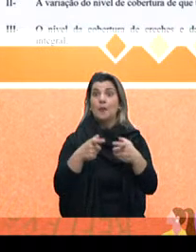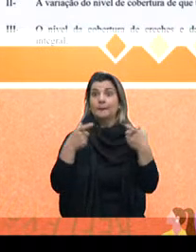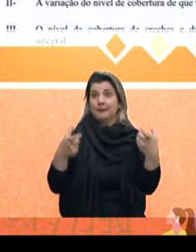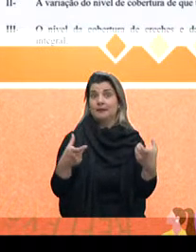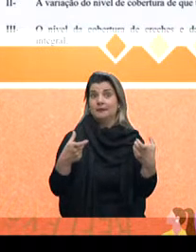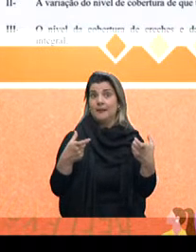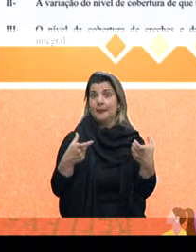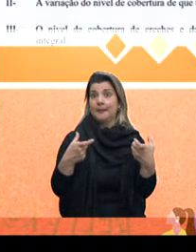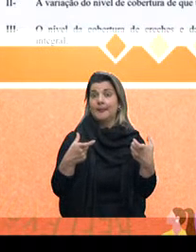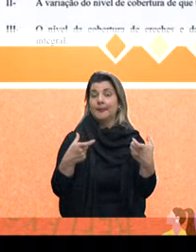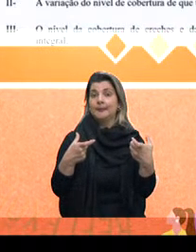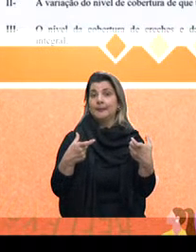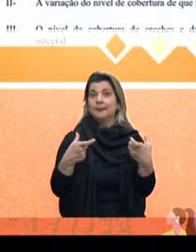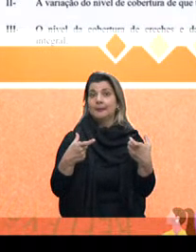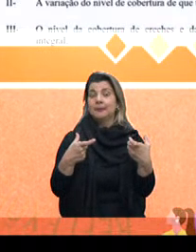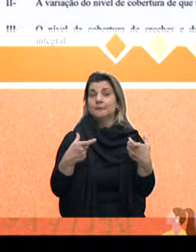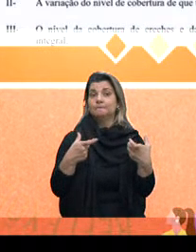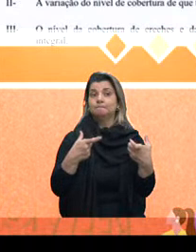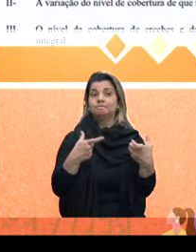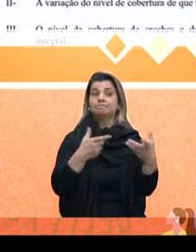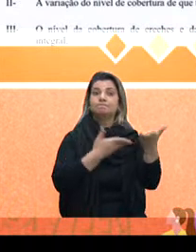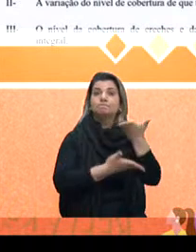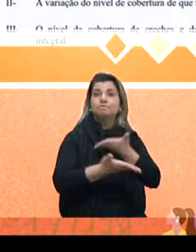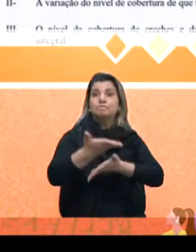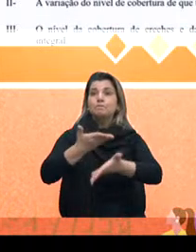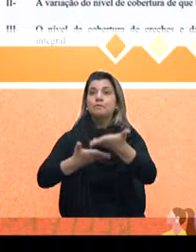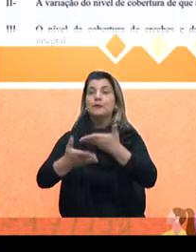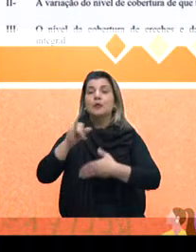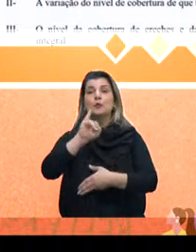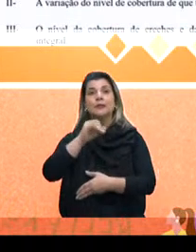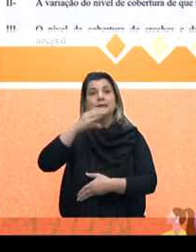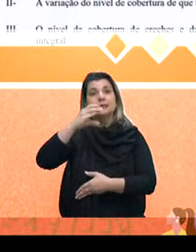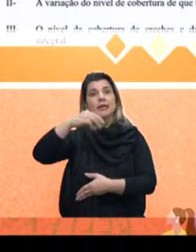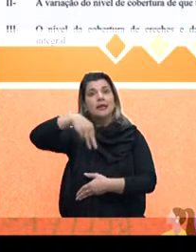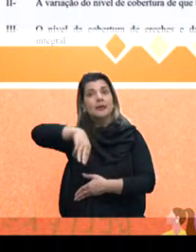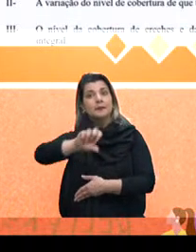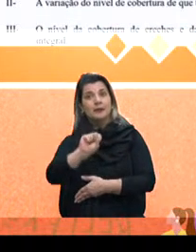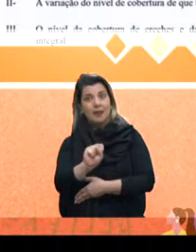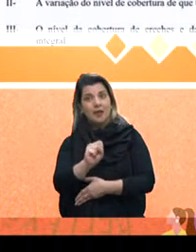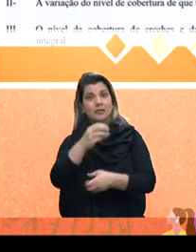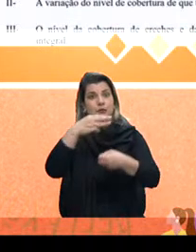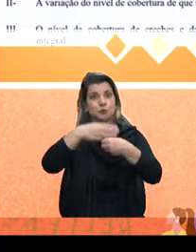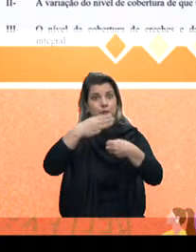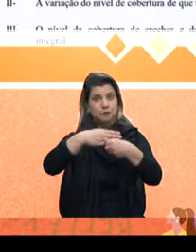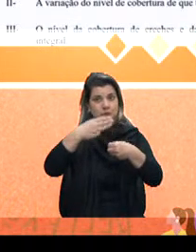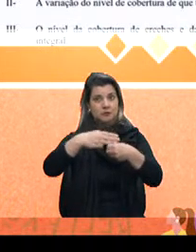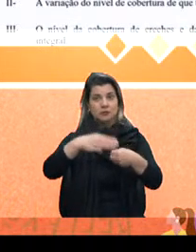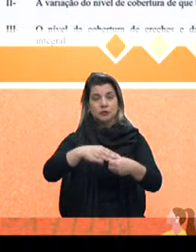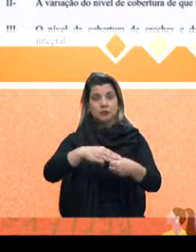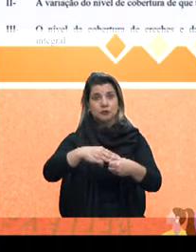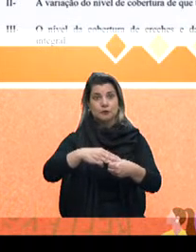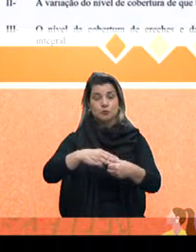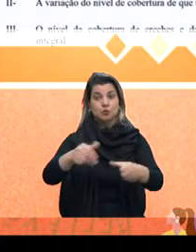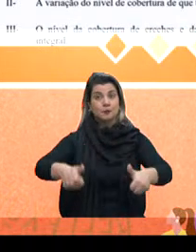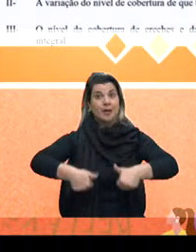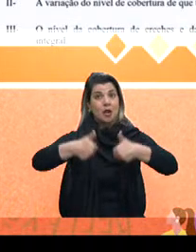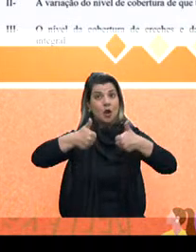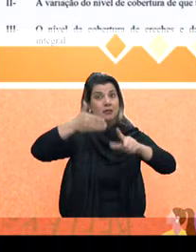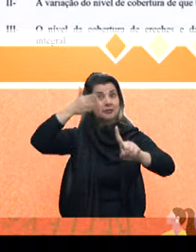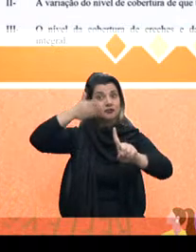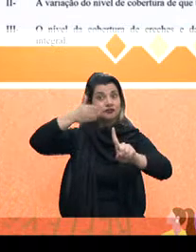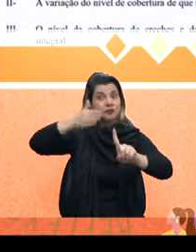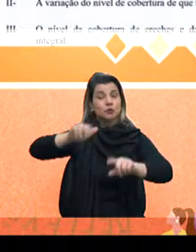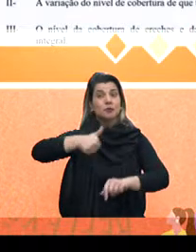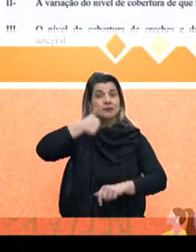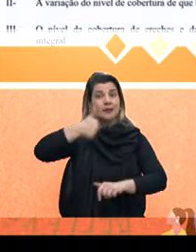gradual e progressivamente a partilha do ICMS com os municípios conforme melhores indicadores na primeira infância. Então, não apenas na questão